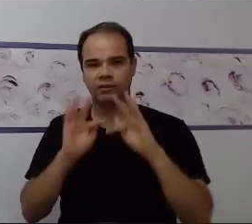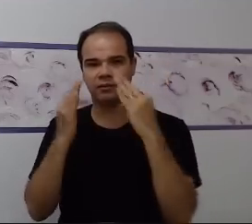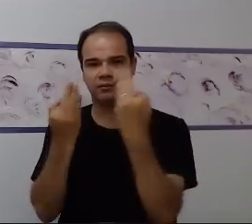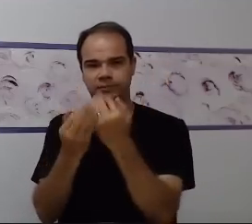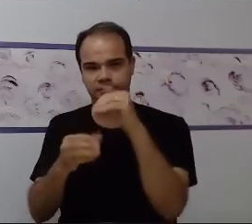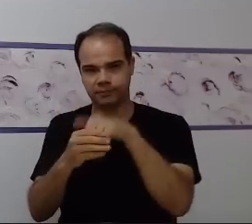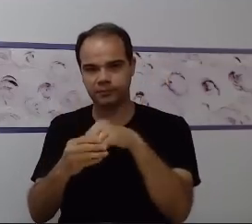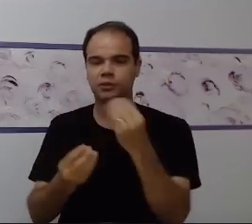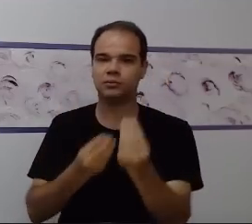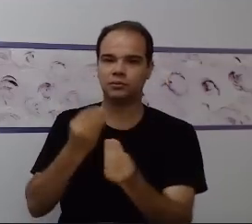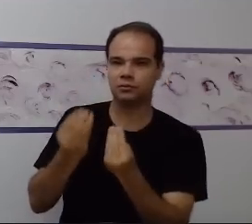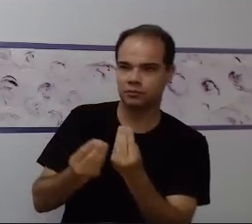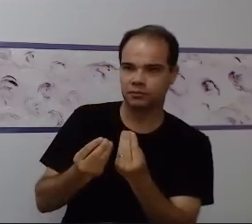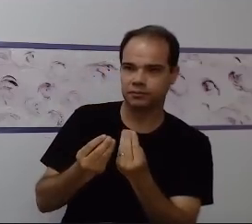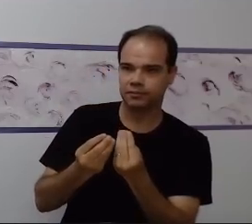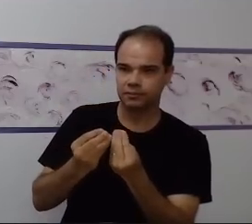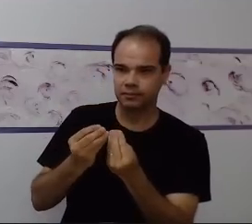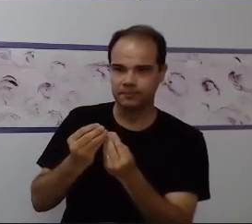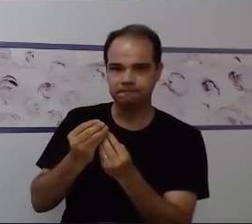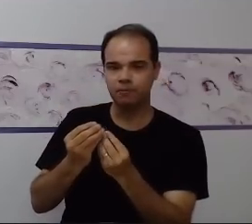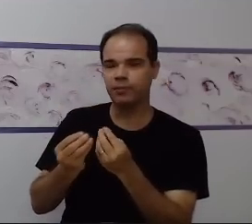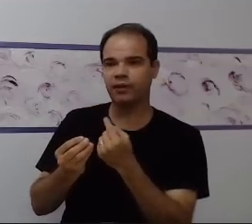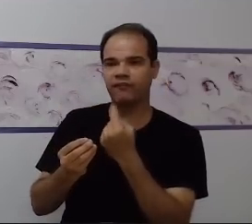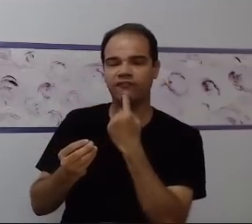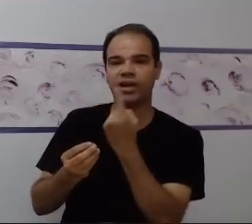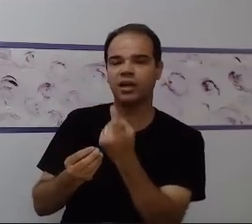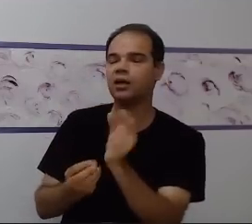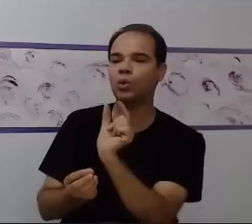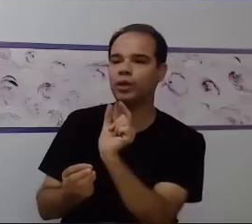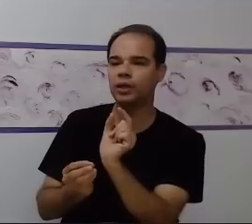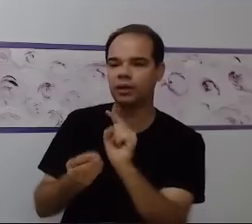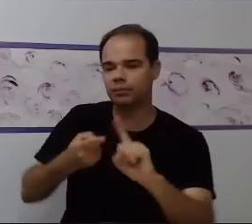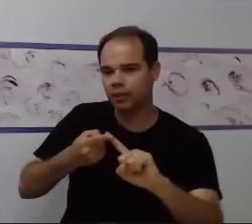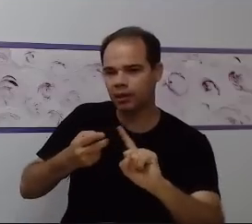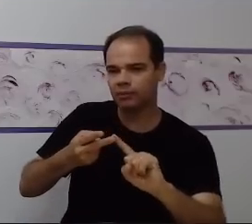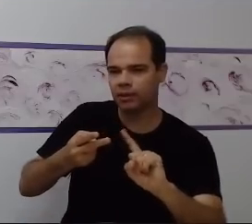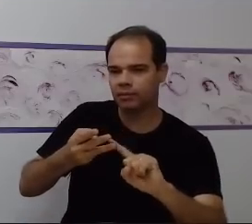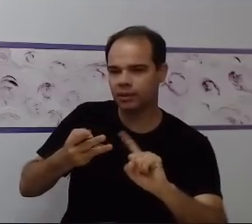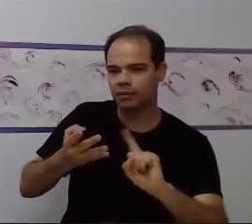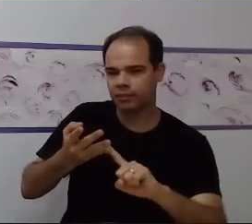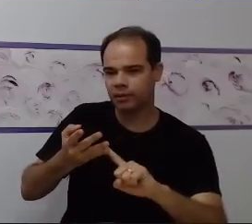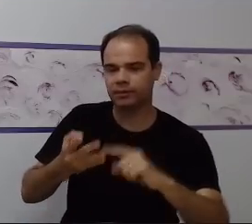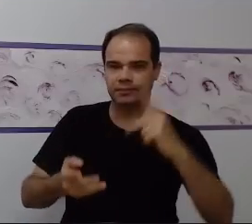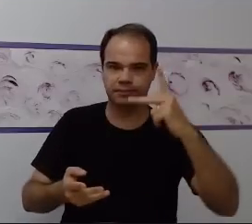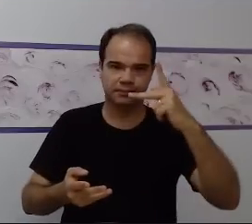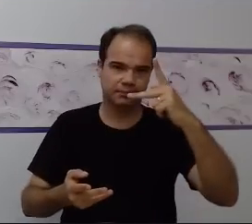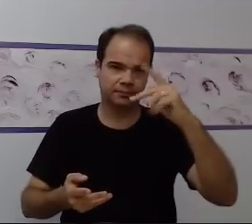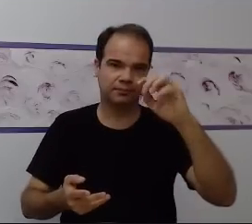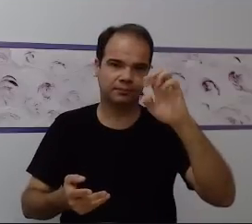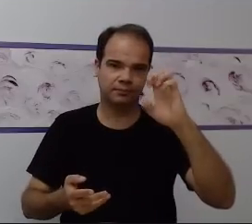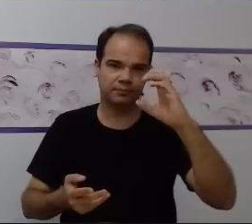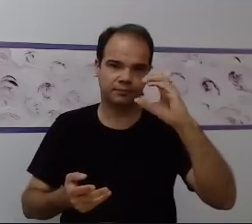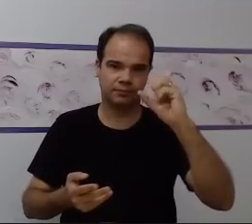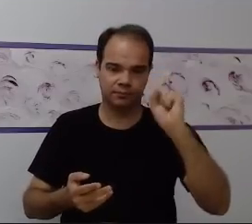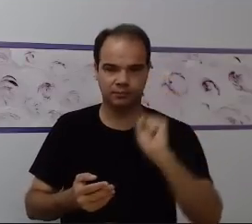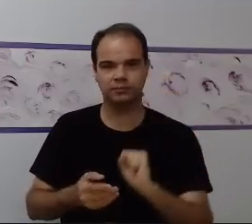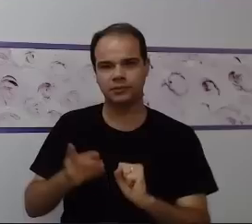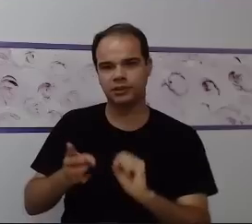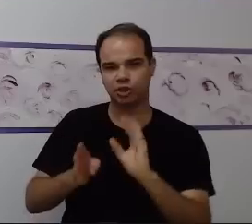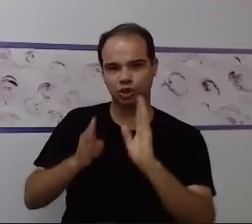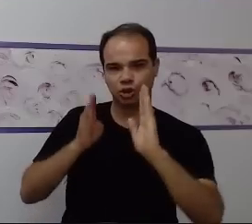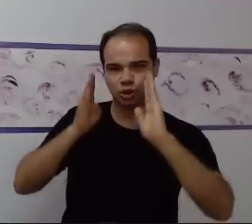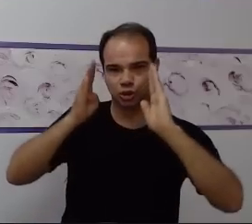vocabulário que essa criança apresenta. E esse PECS, quando a criança tem esse PECS,